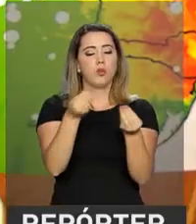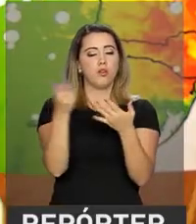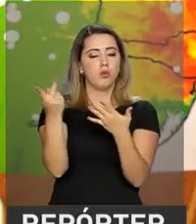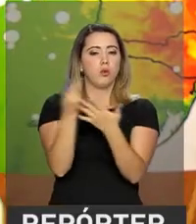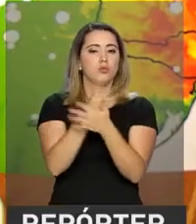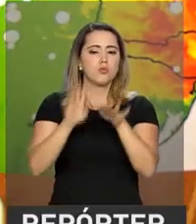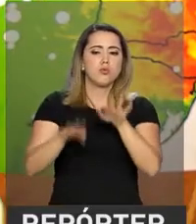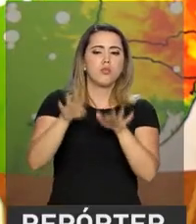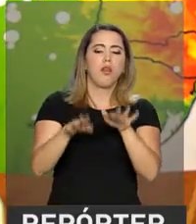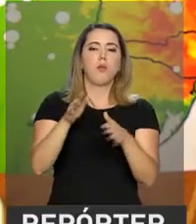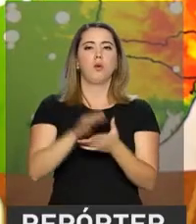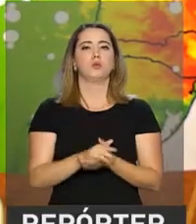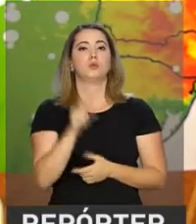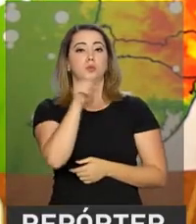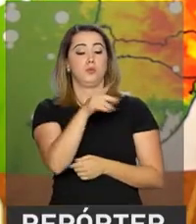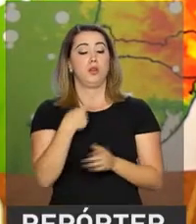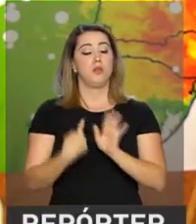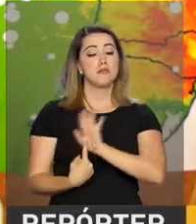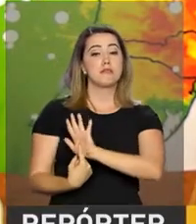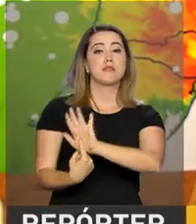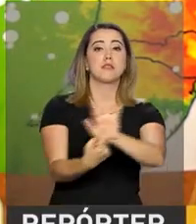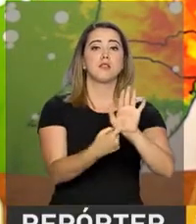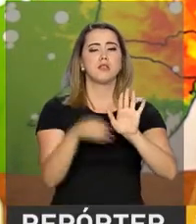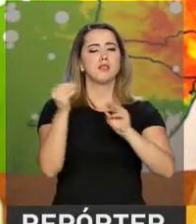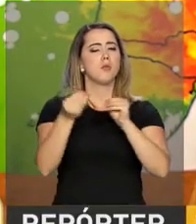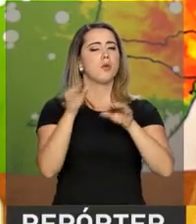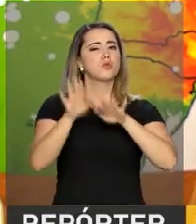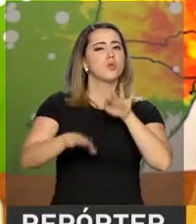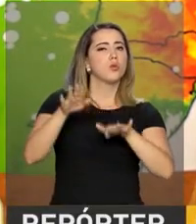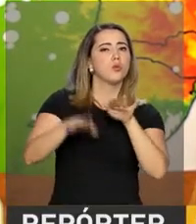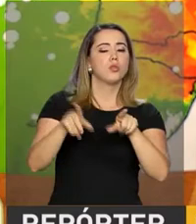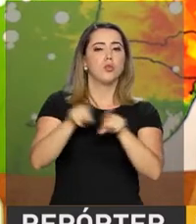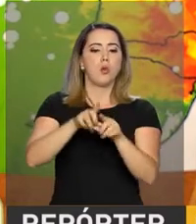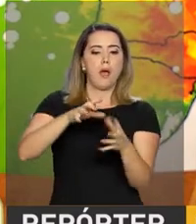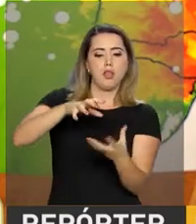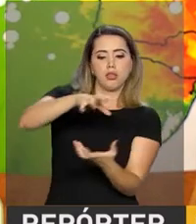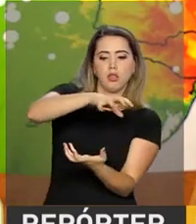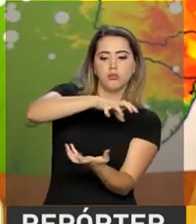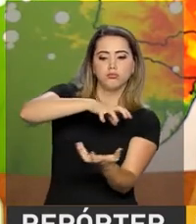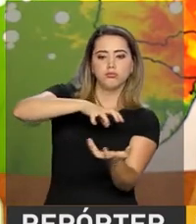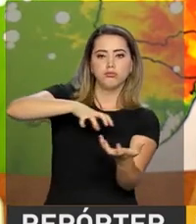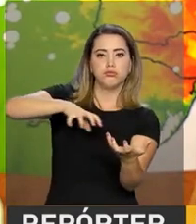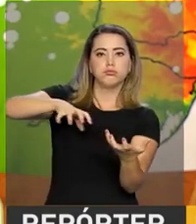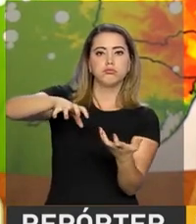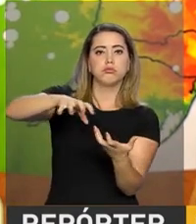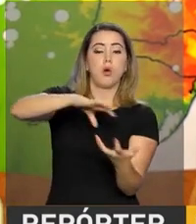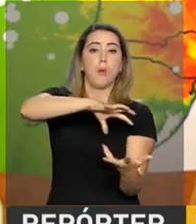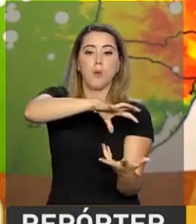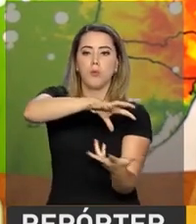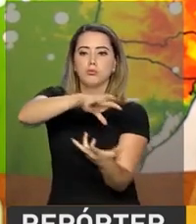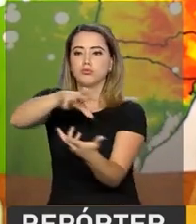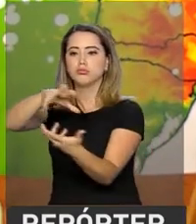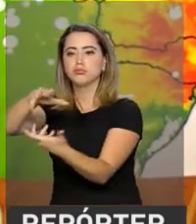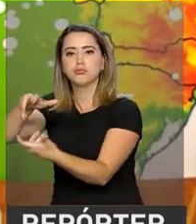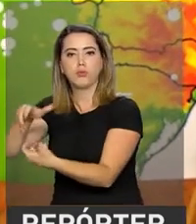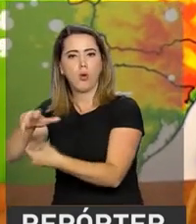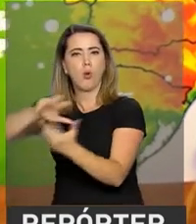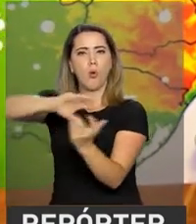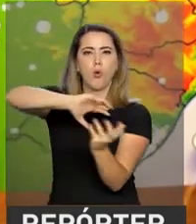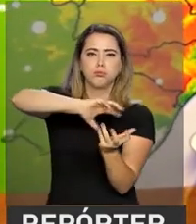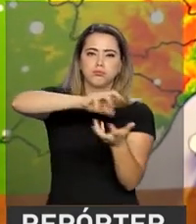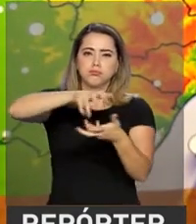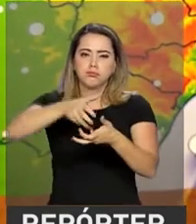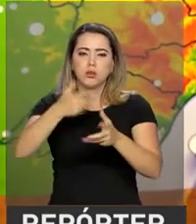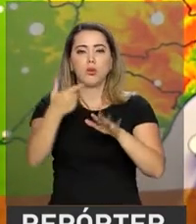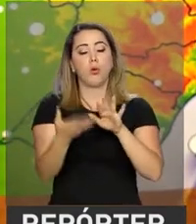Mostrando como é que é a movimentação dinâmica da Terra, como é que ela se movimenta, explicando qual é o princípio básico da